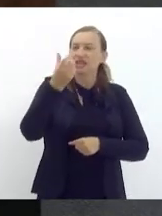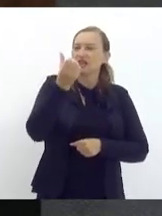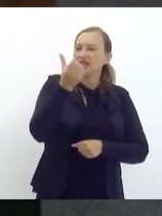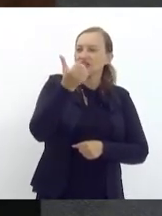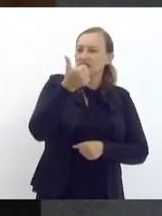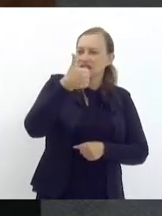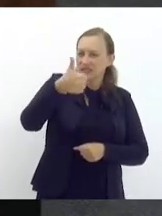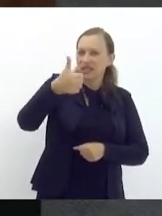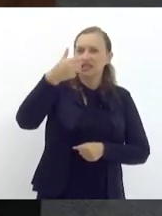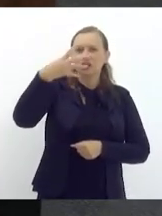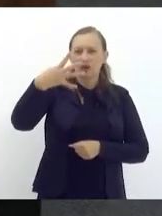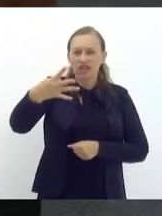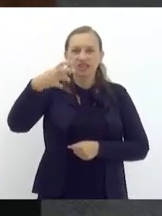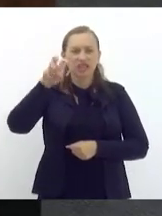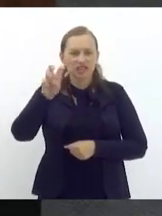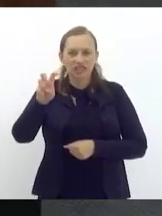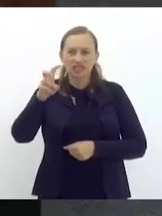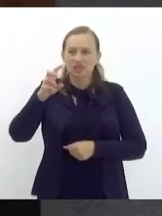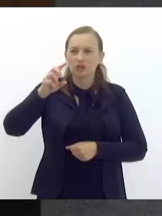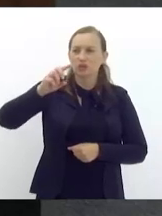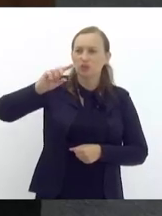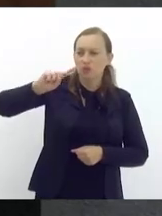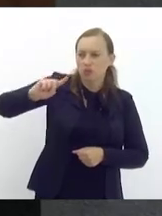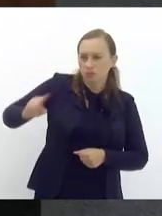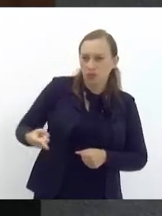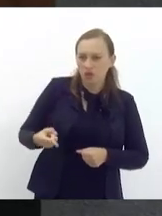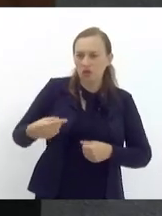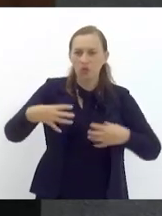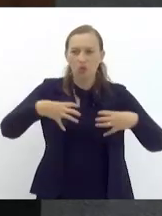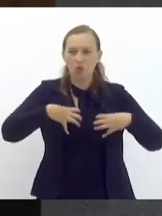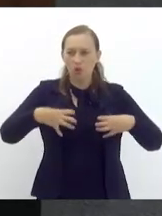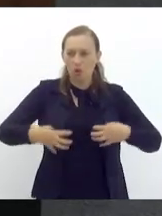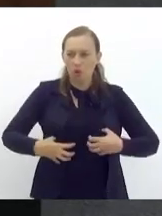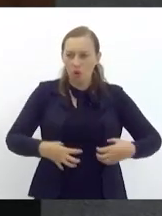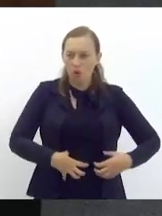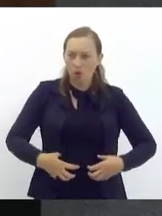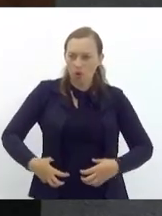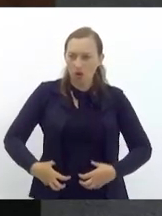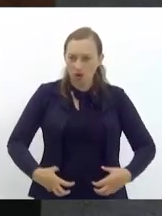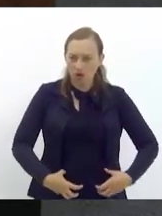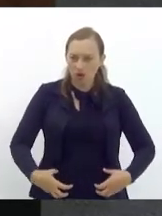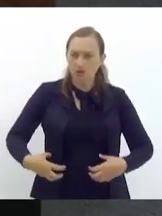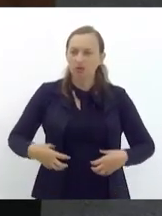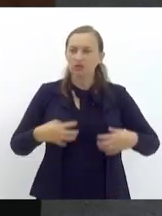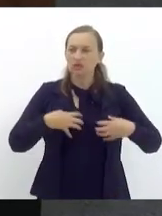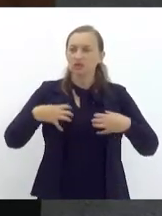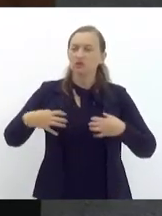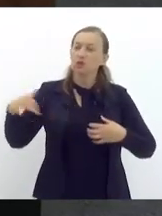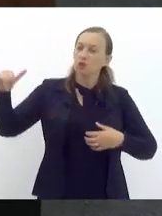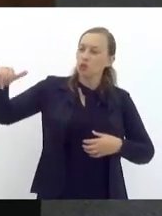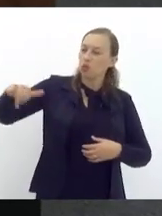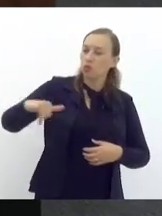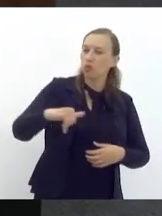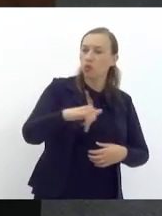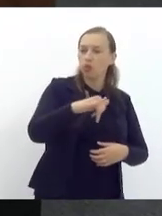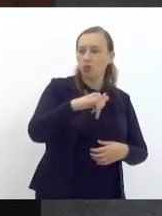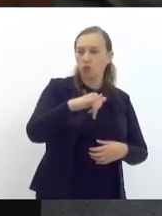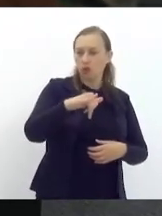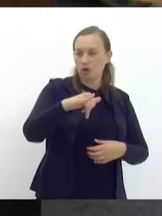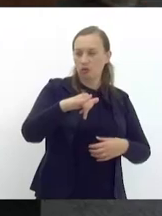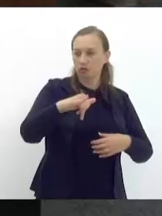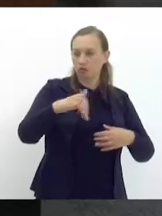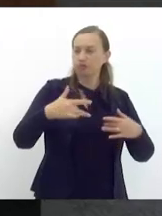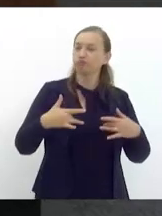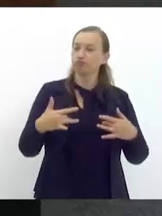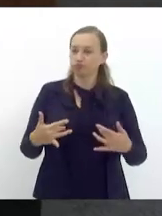de transplante nós tínhamos aqui o ex-secretário de saúde doutor carlos que ele era